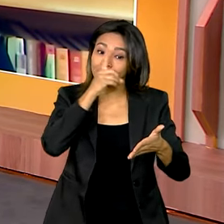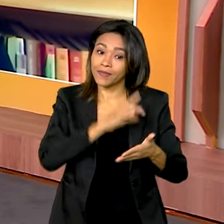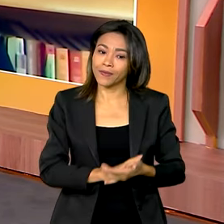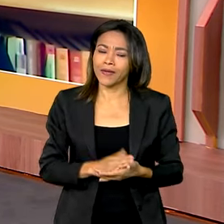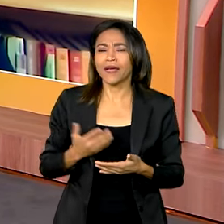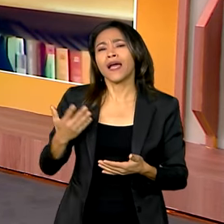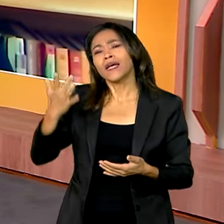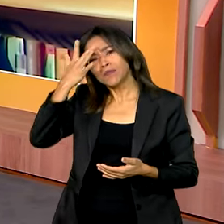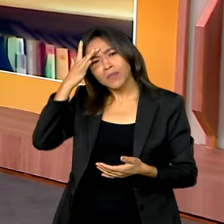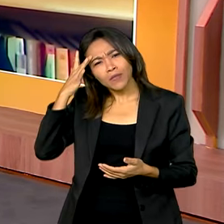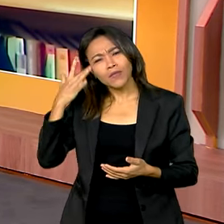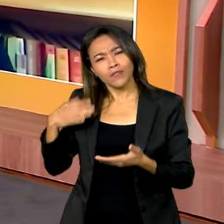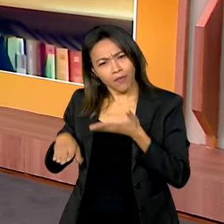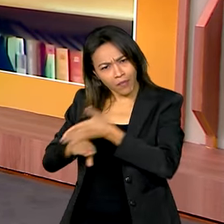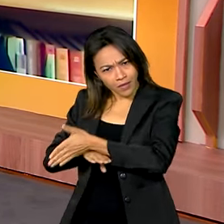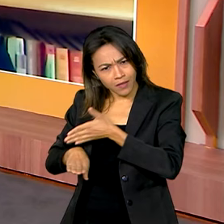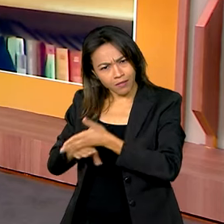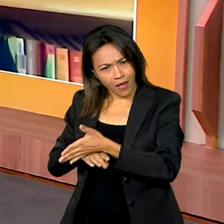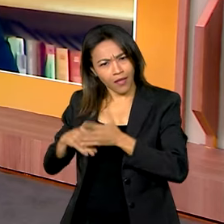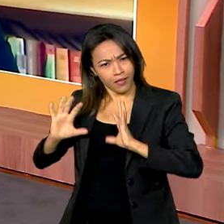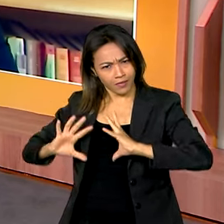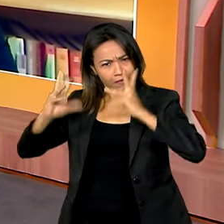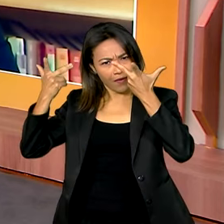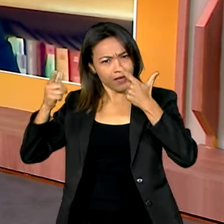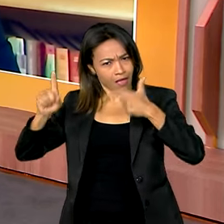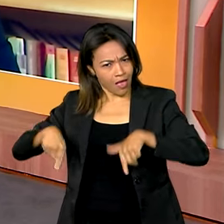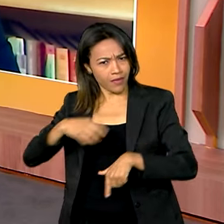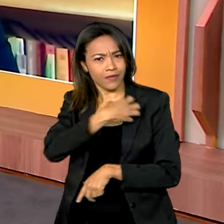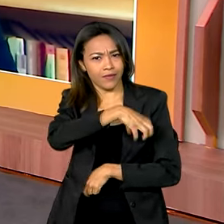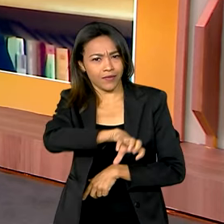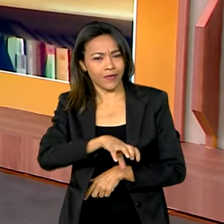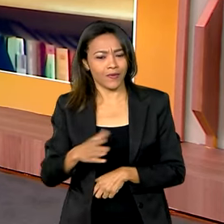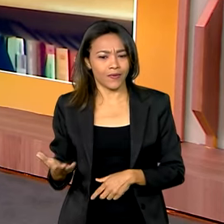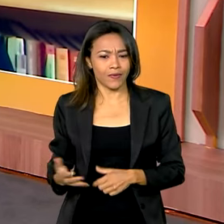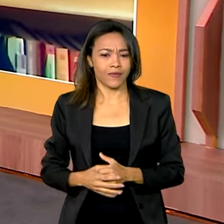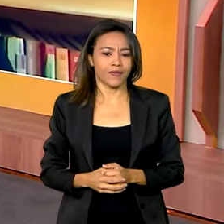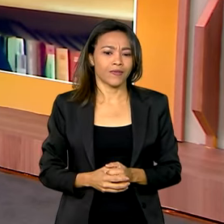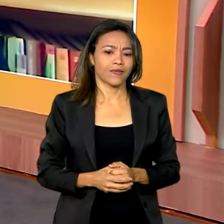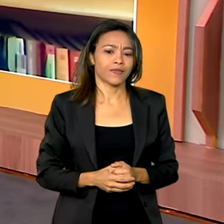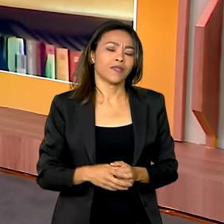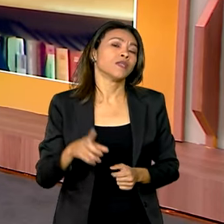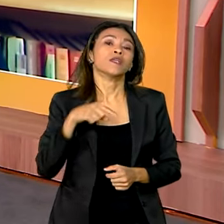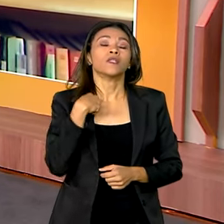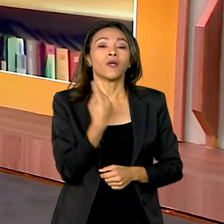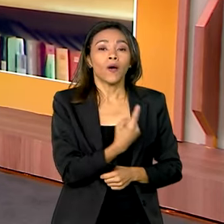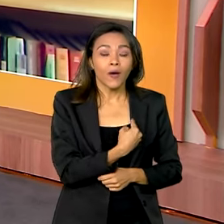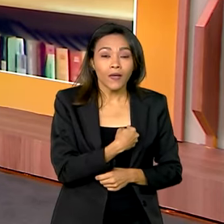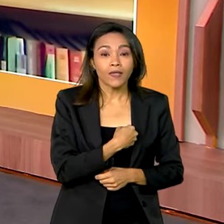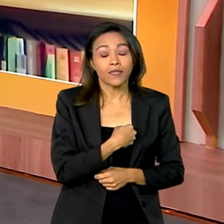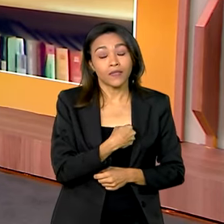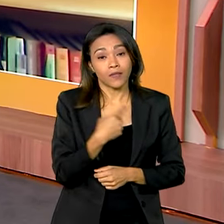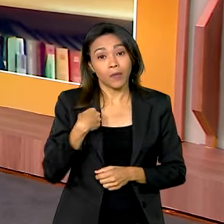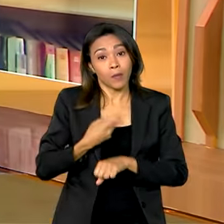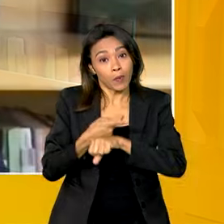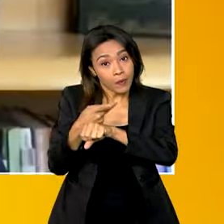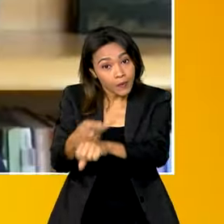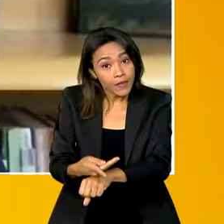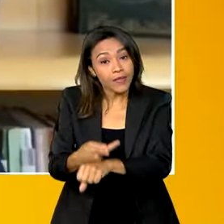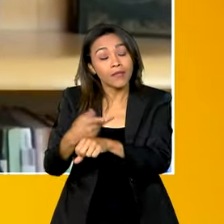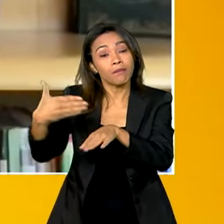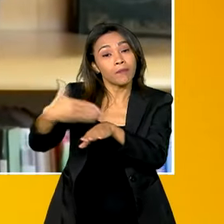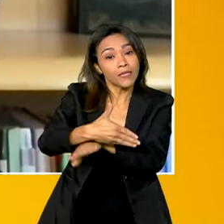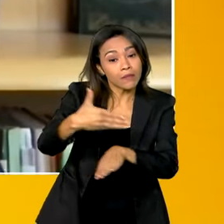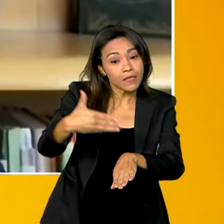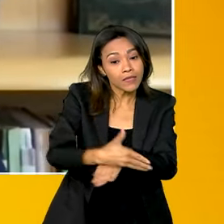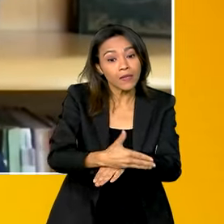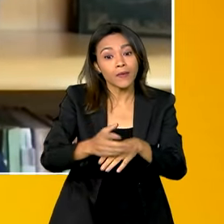pessoal vai poder participar ativamente dessa festa lá em Salvador, é isso? Nós estamos buscando ter essa participação e